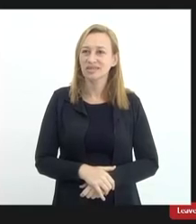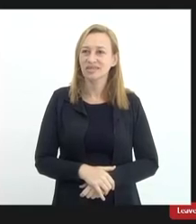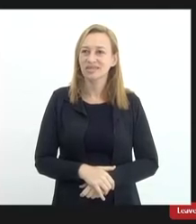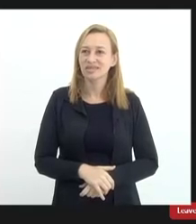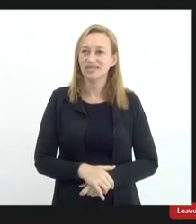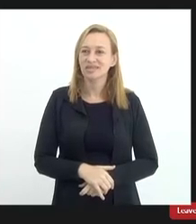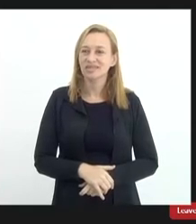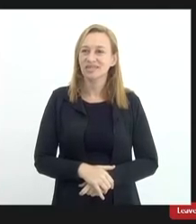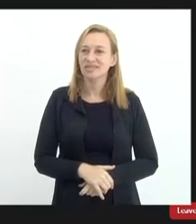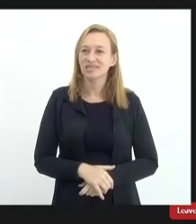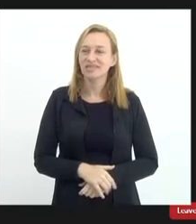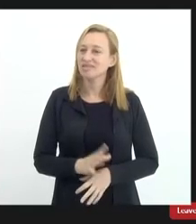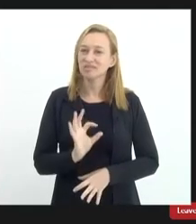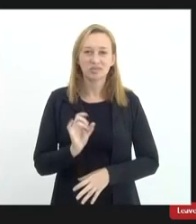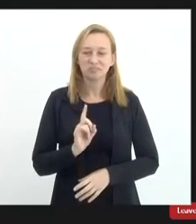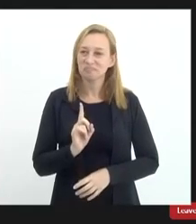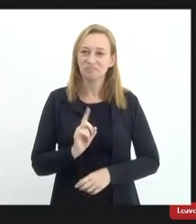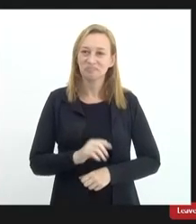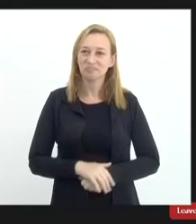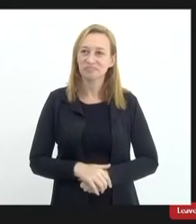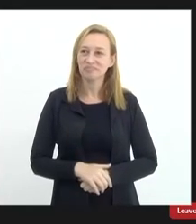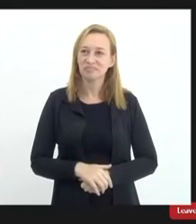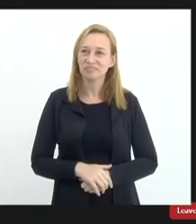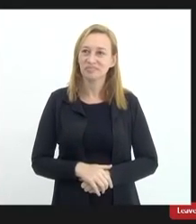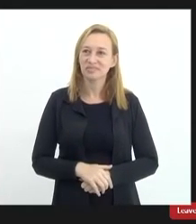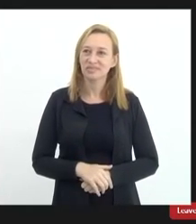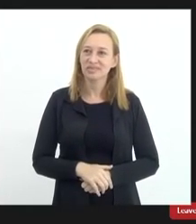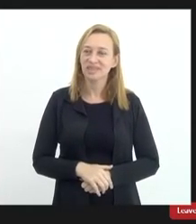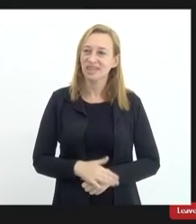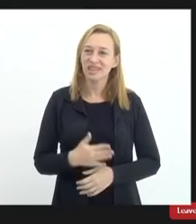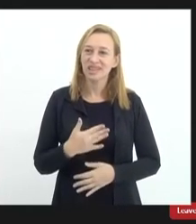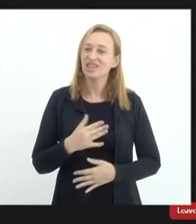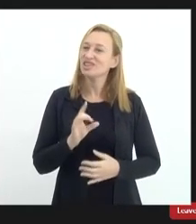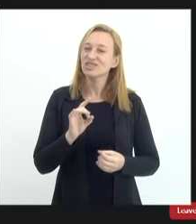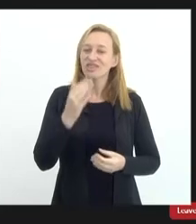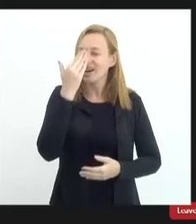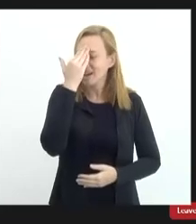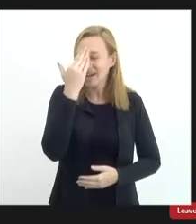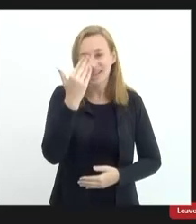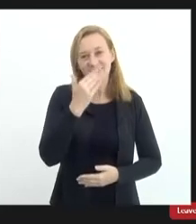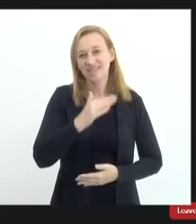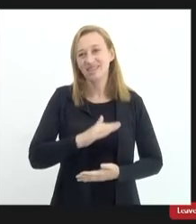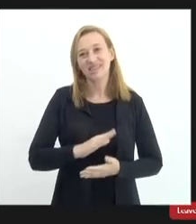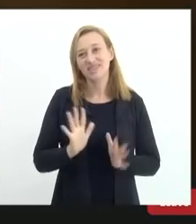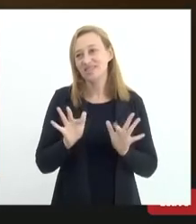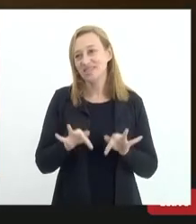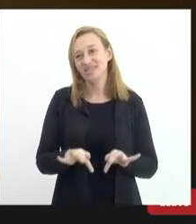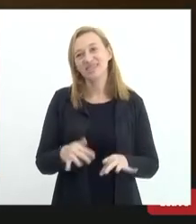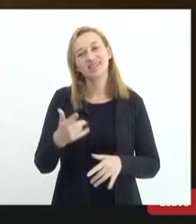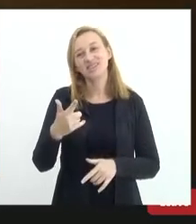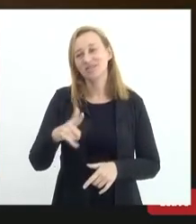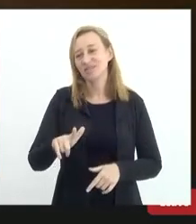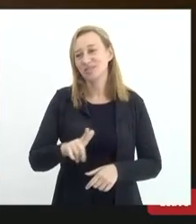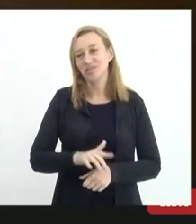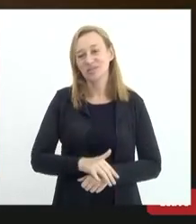não só da minha parte um agradecimento final novamente